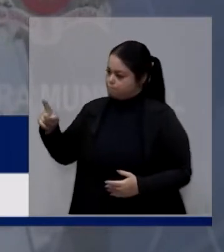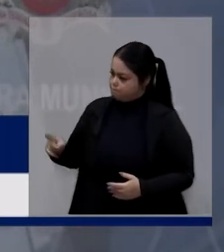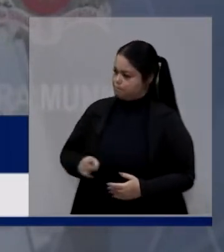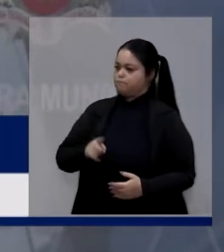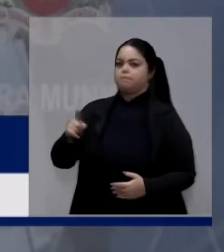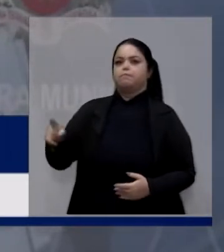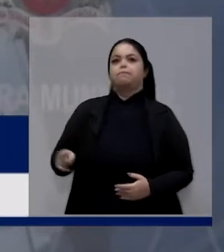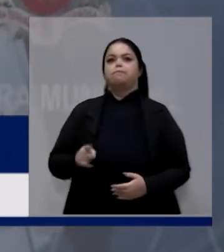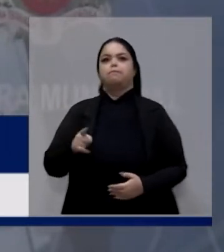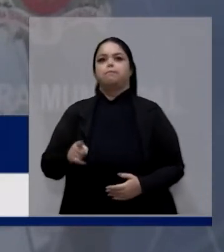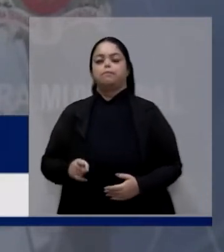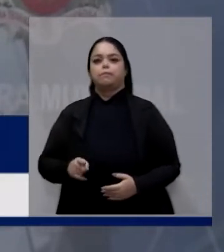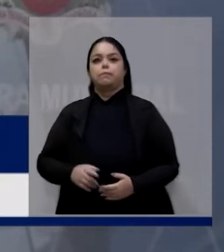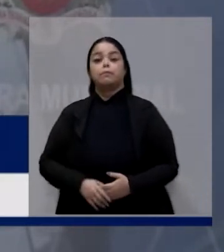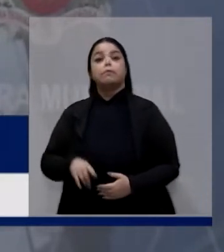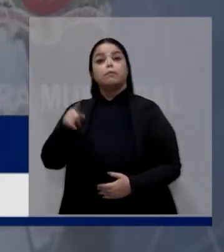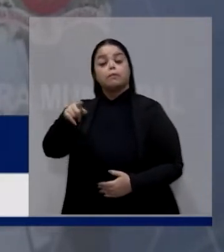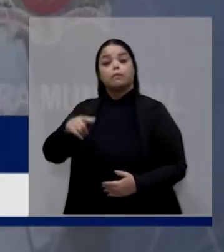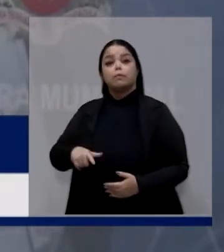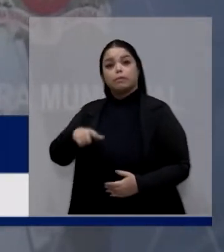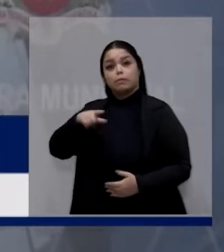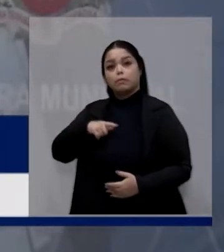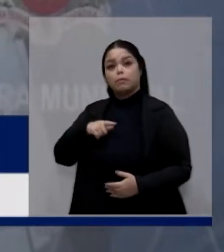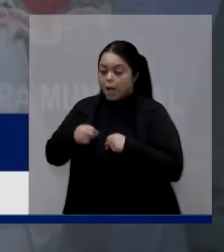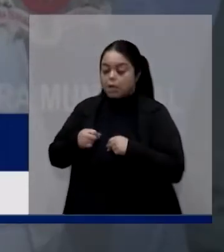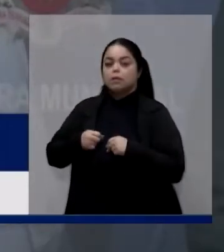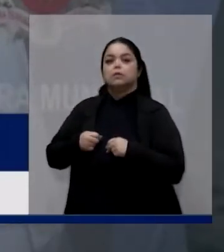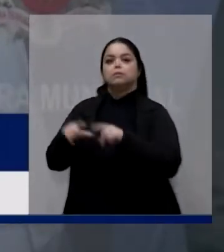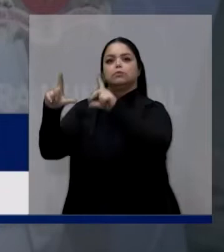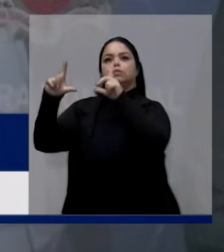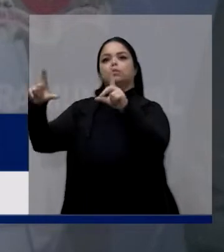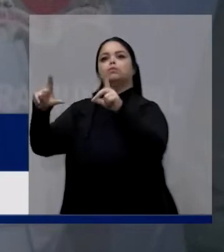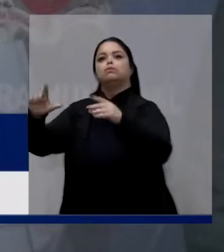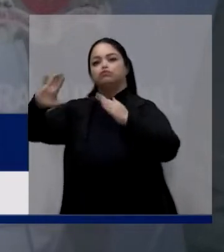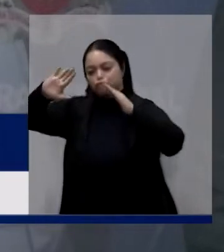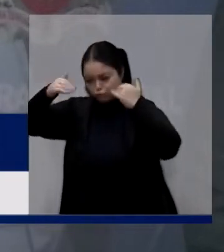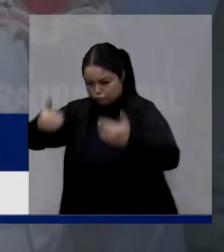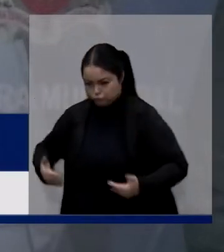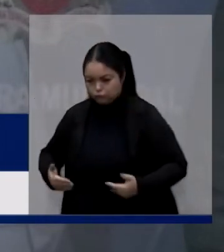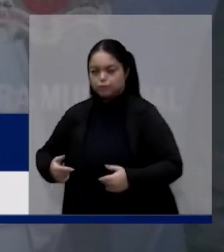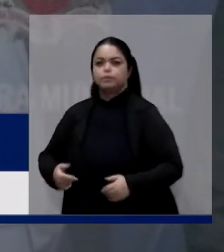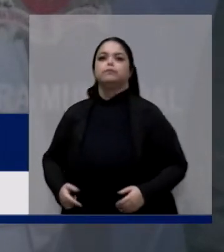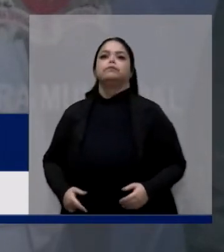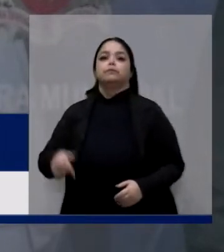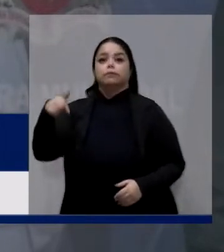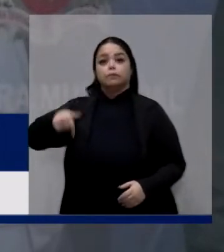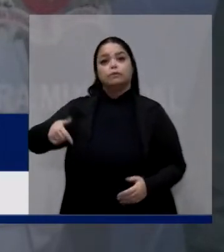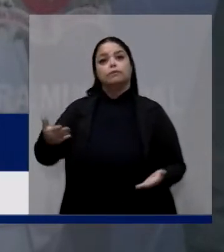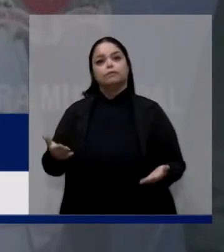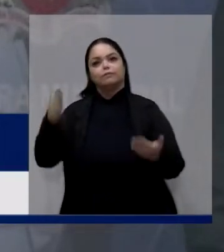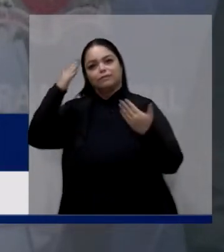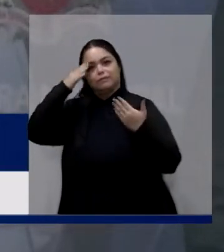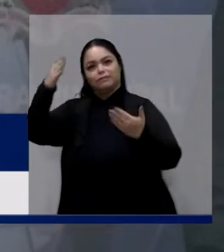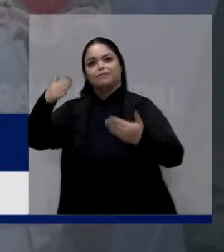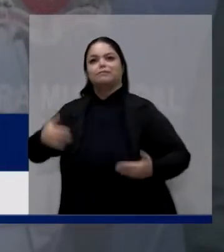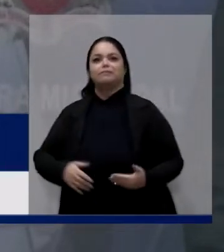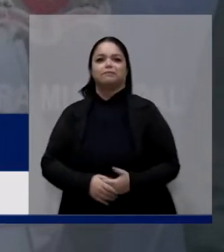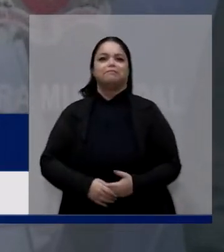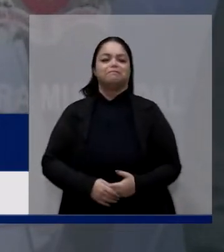o fruto daquilo que você tem plantado aqui. É uma honra para nós estarmos hoje aqui e agradecer